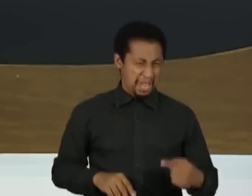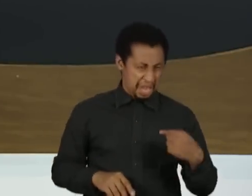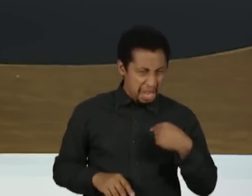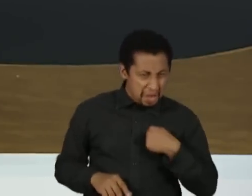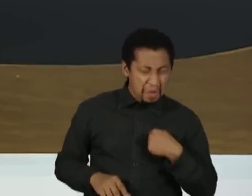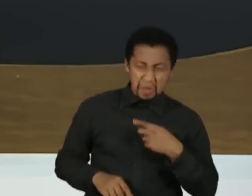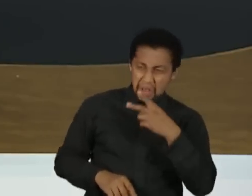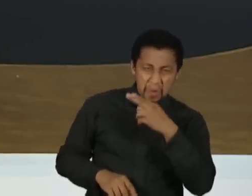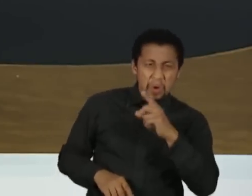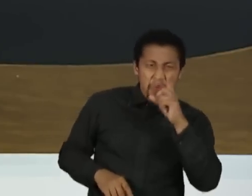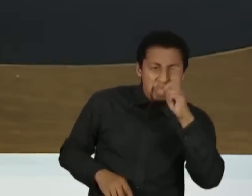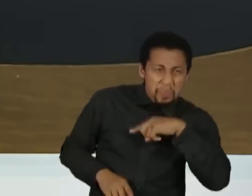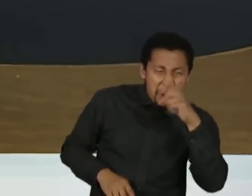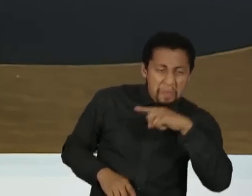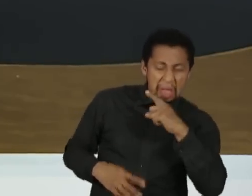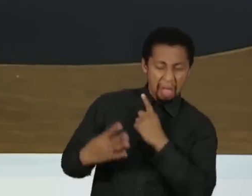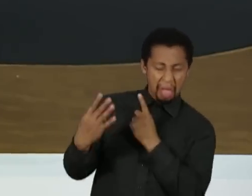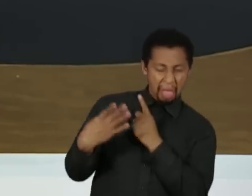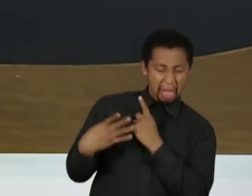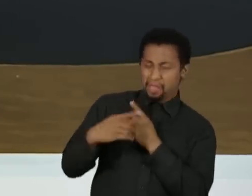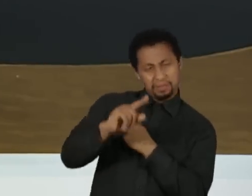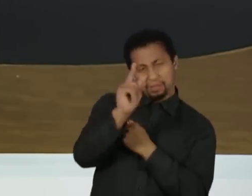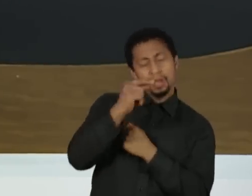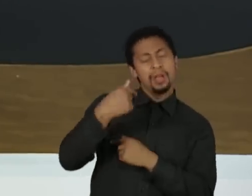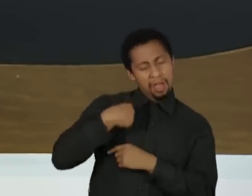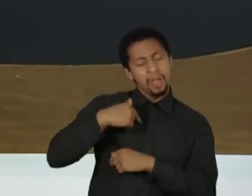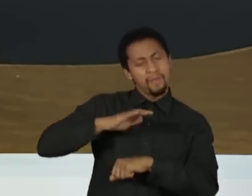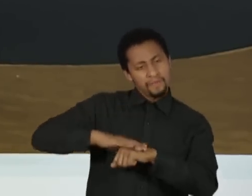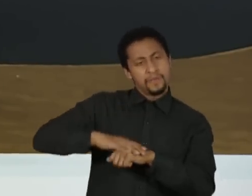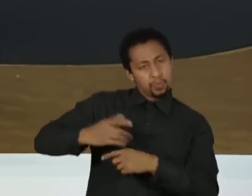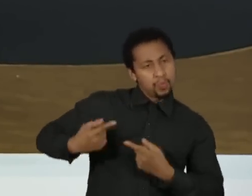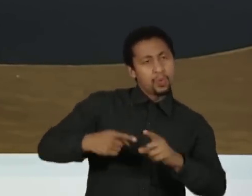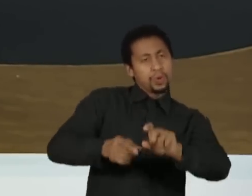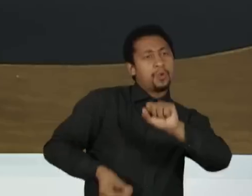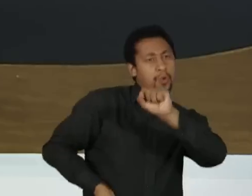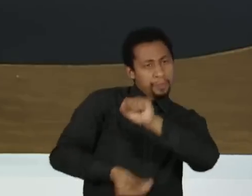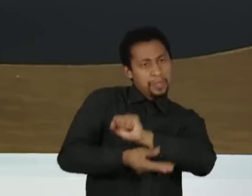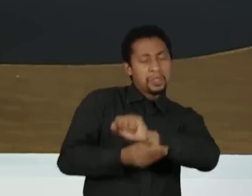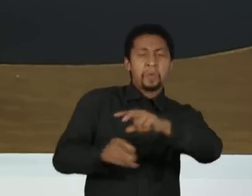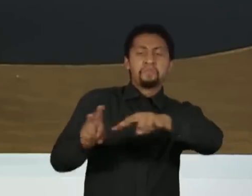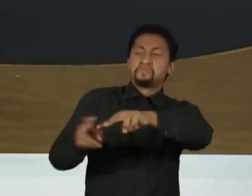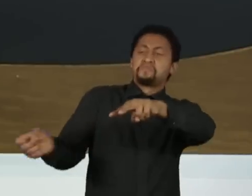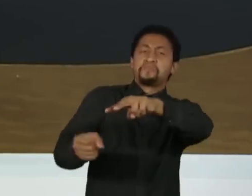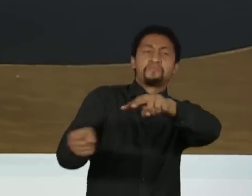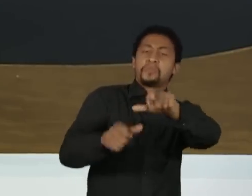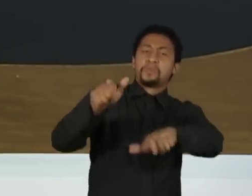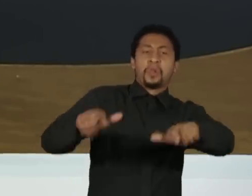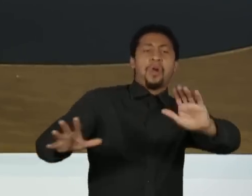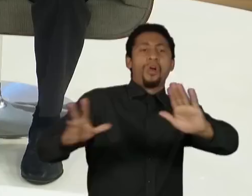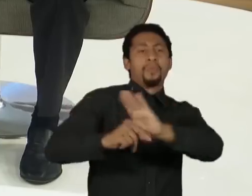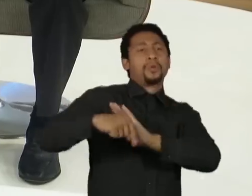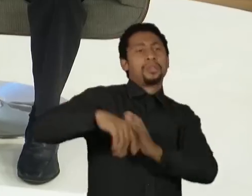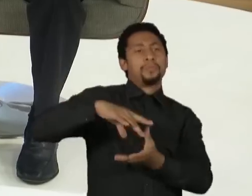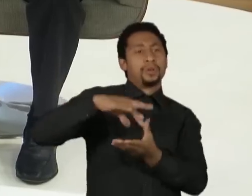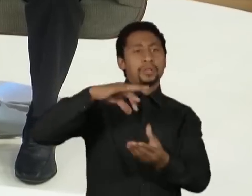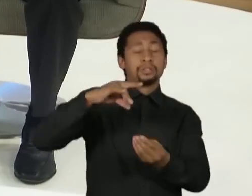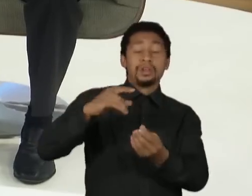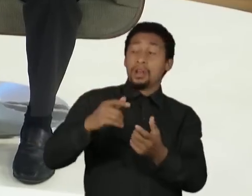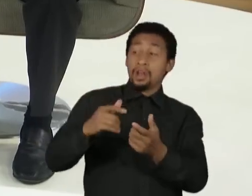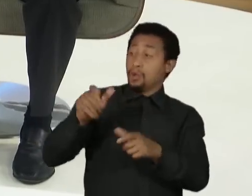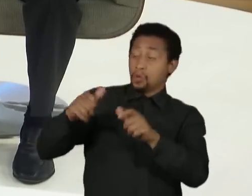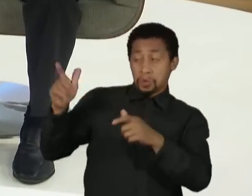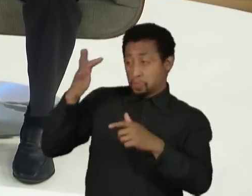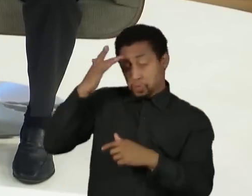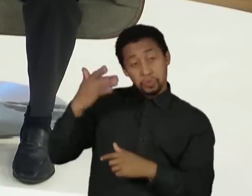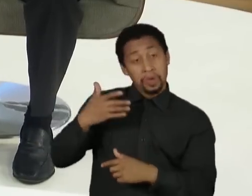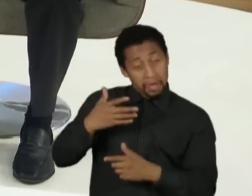Mendes que ele tem por mim. Combati a corrupção, prendi criminosos que saquearam a democracia. Não são muitos os que podem dizer o mesmo neste